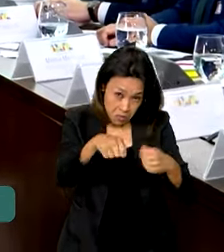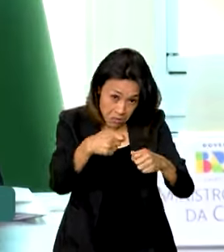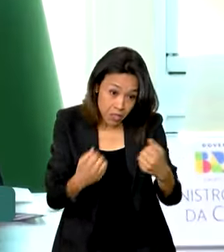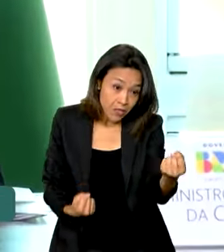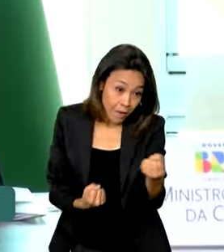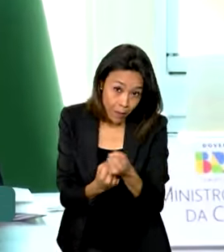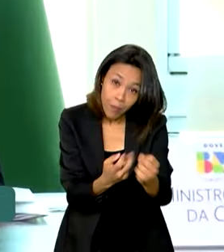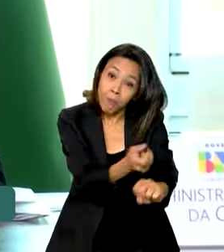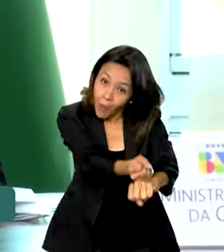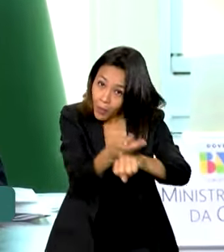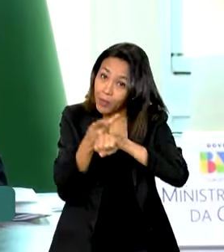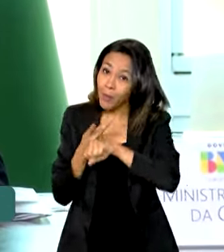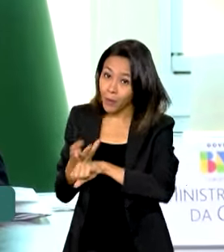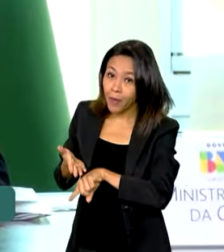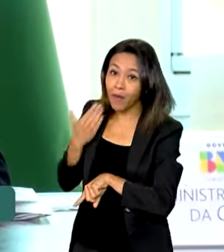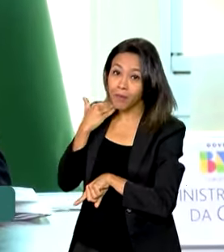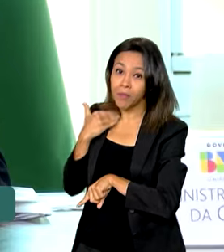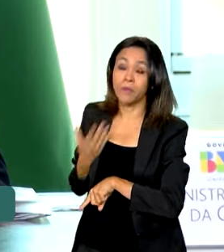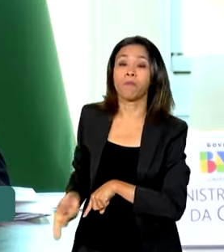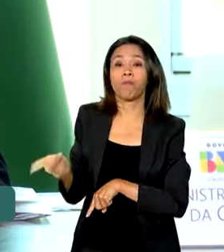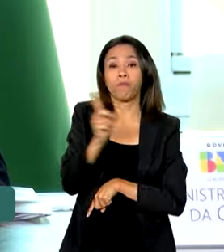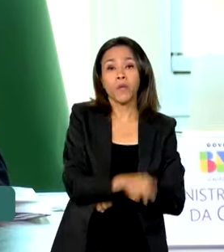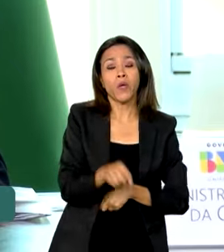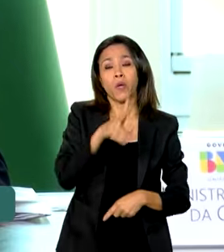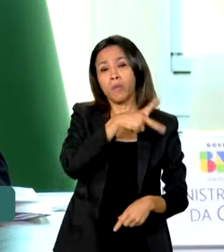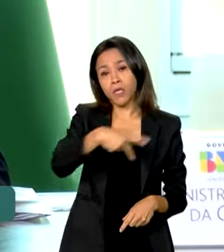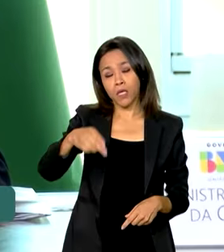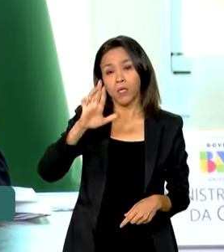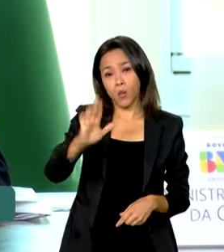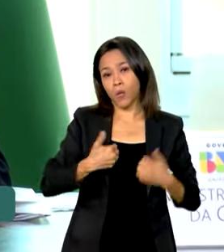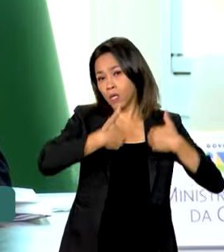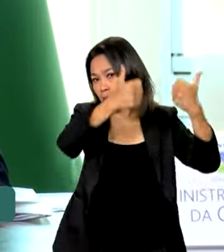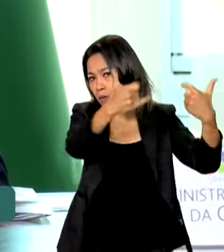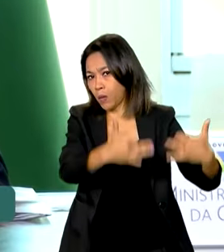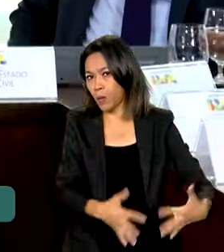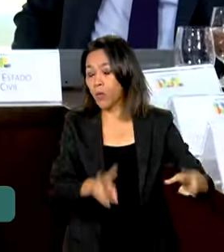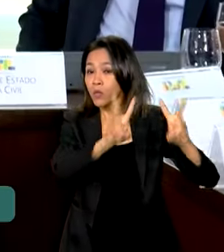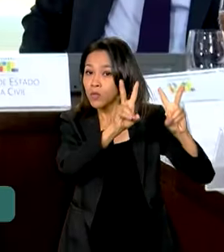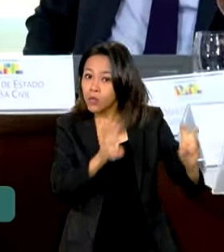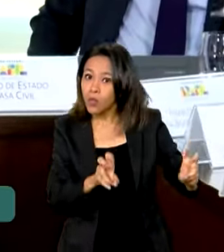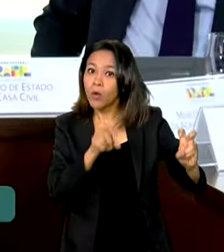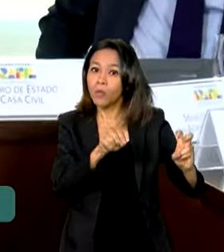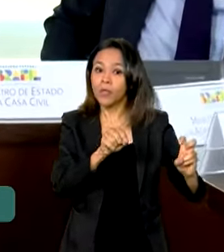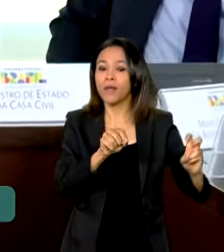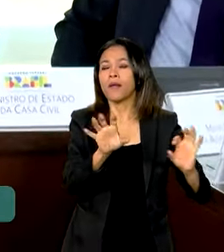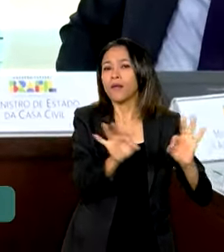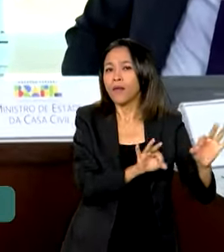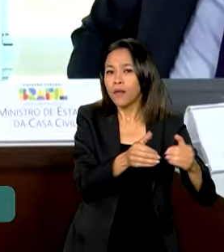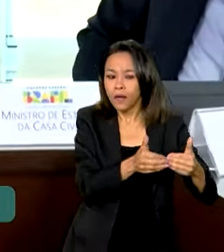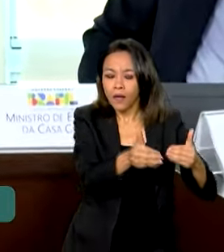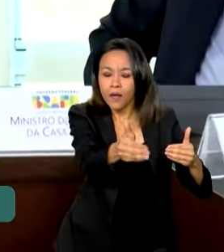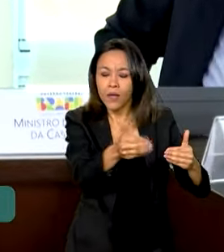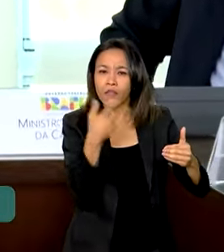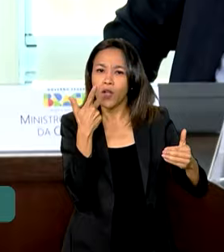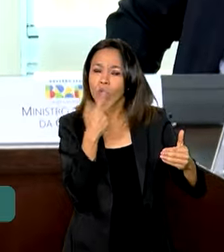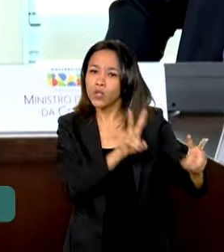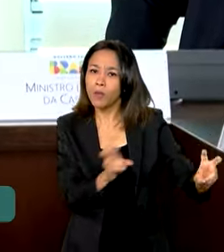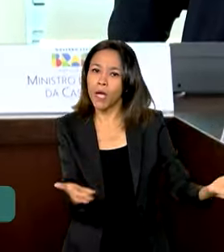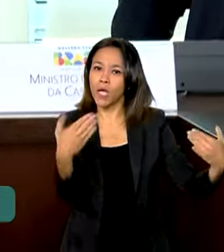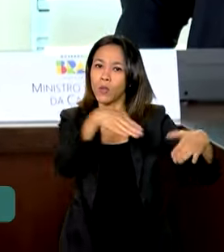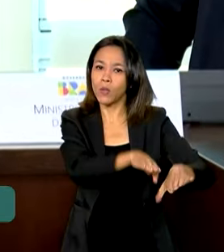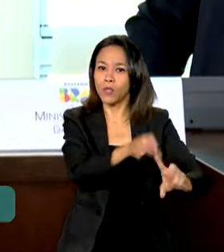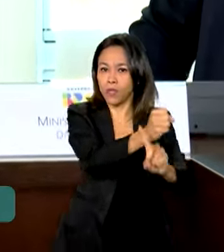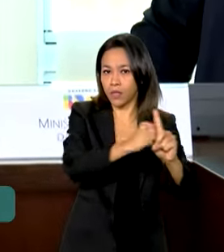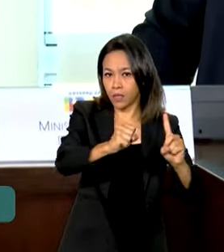for necessário. O presidente Lula destacou a importância da estabilidade e da previsibilidade e falou sobre a necessidade da inclusão social